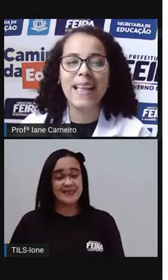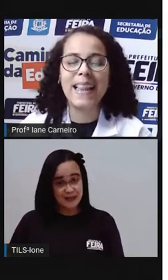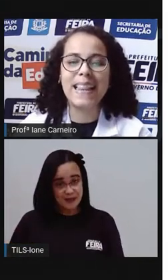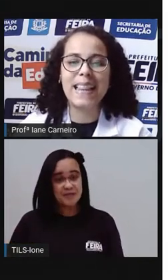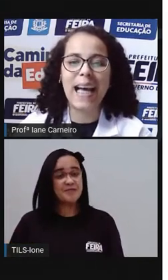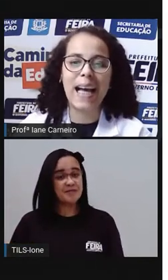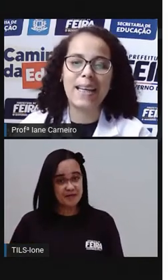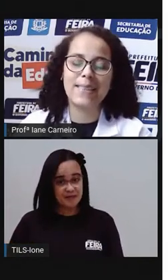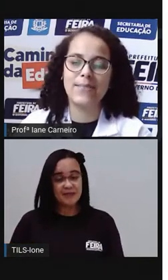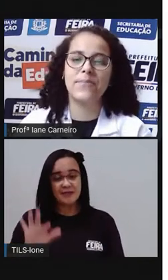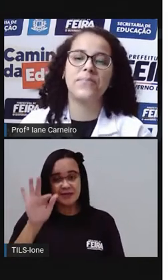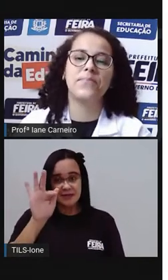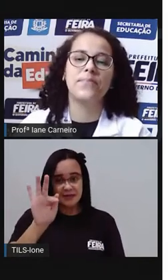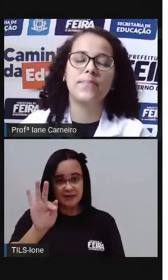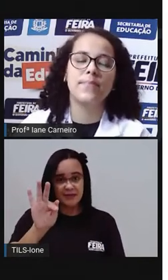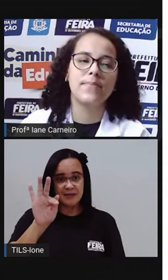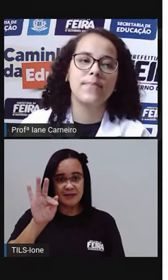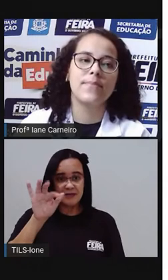Fita.